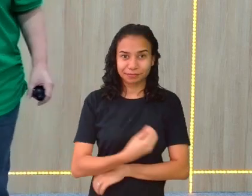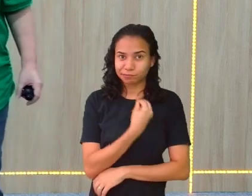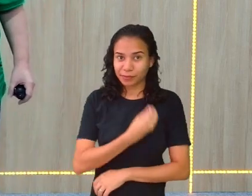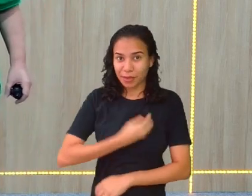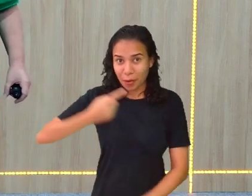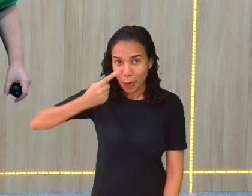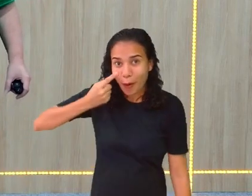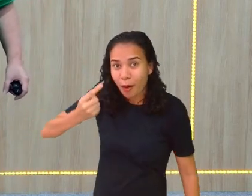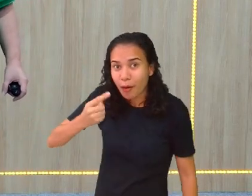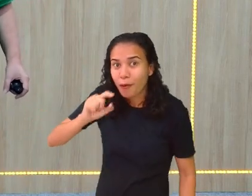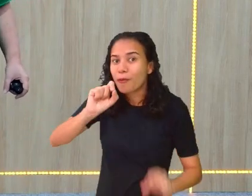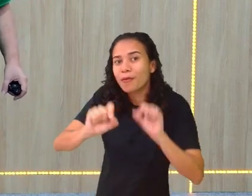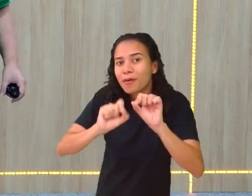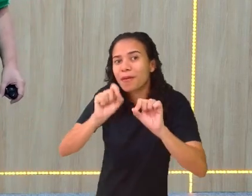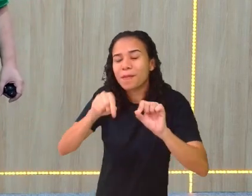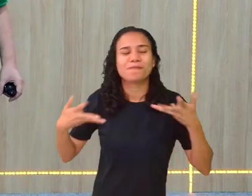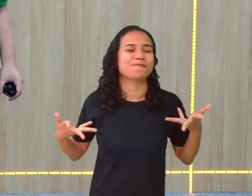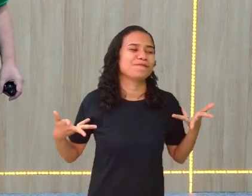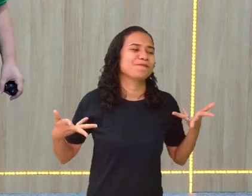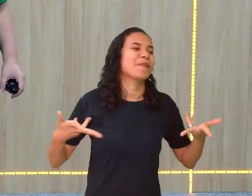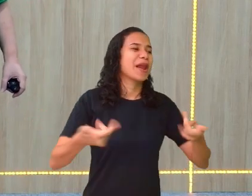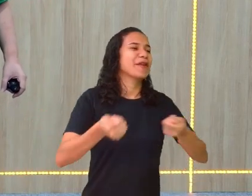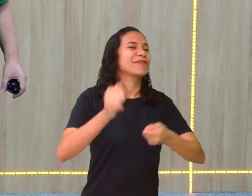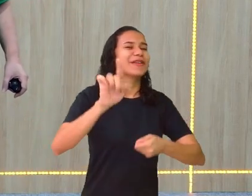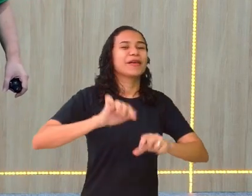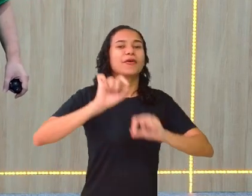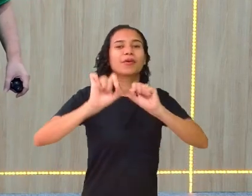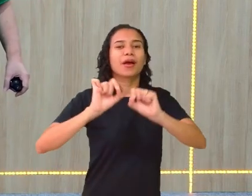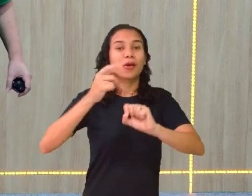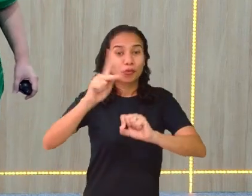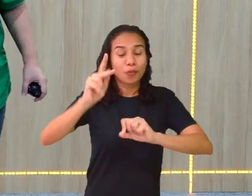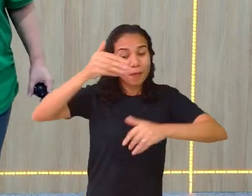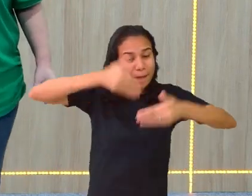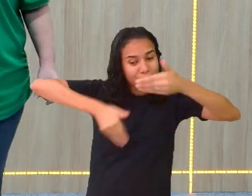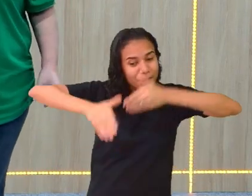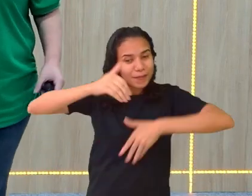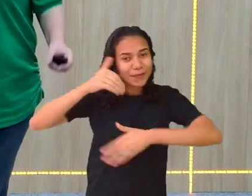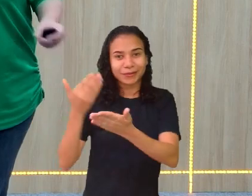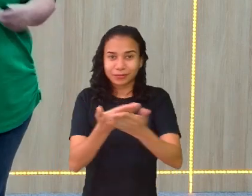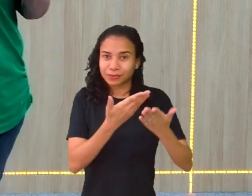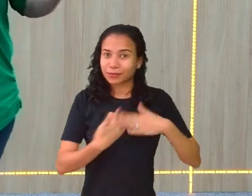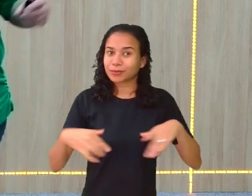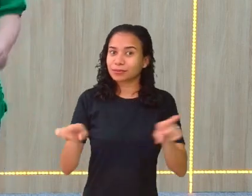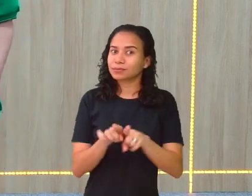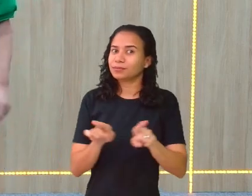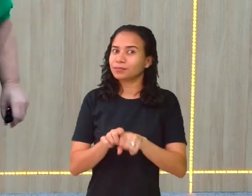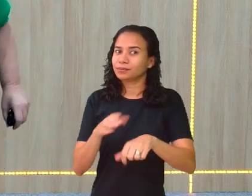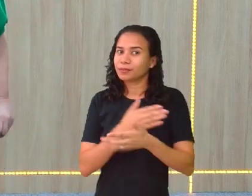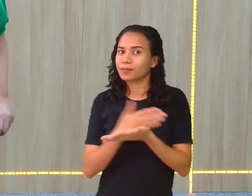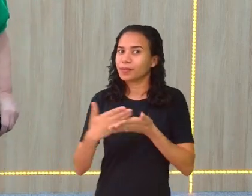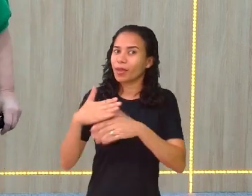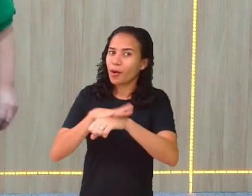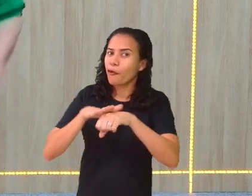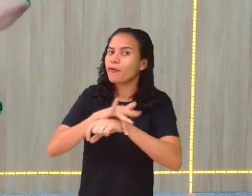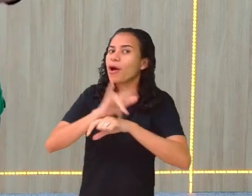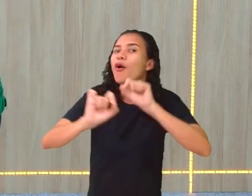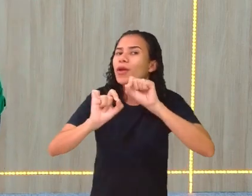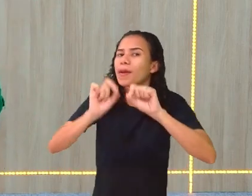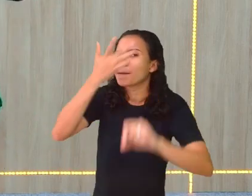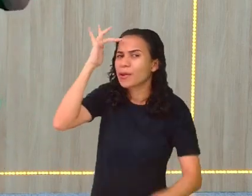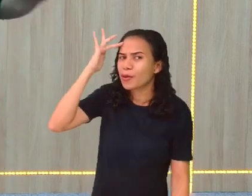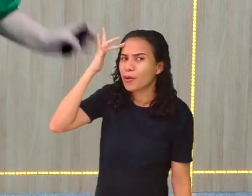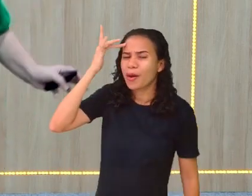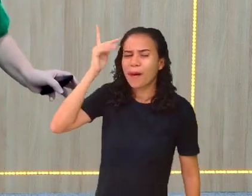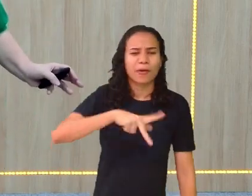olha que maravilha, você vai participar da aula e vai conversar com quem? Com o